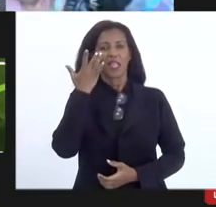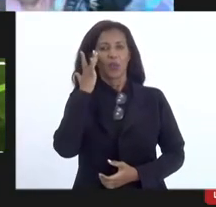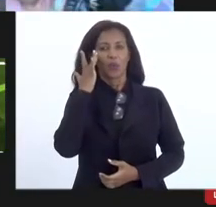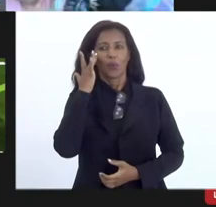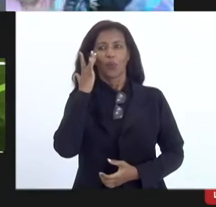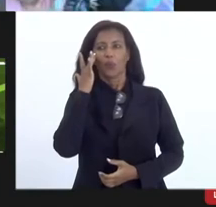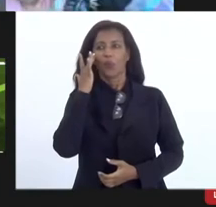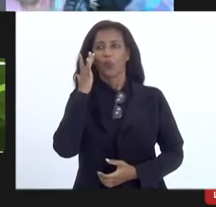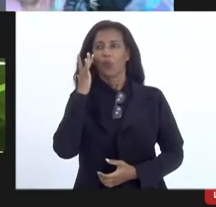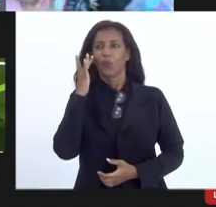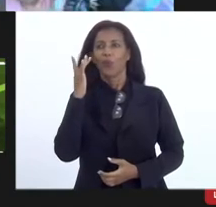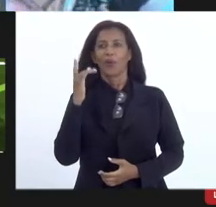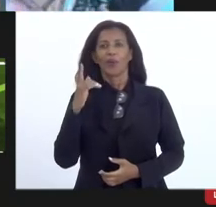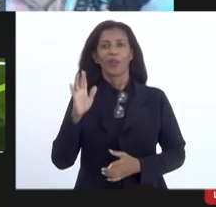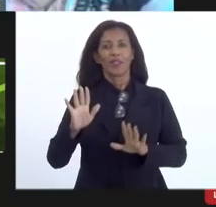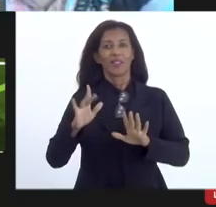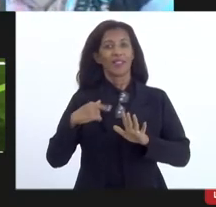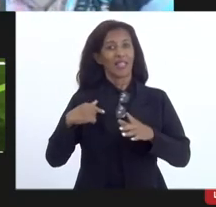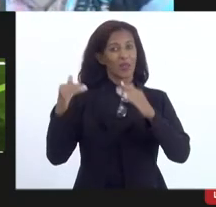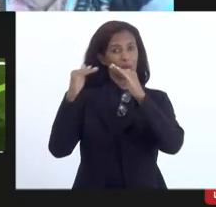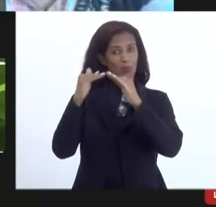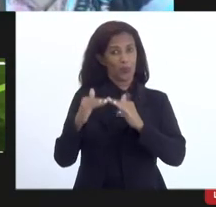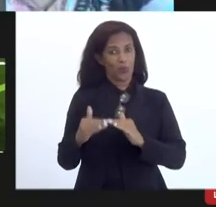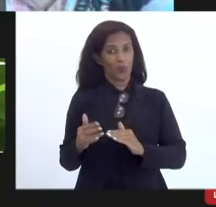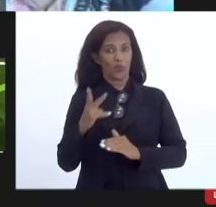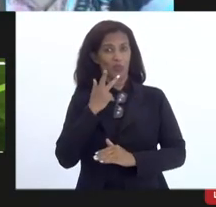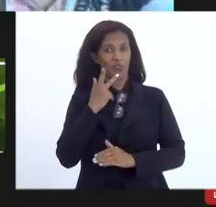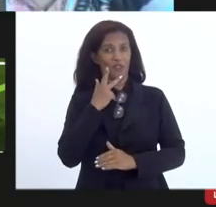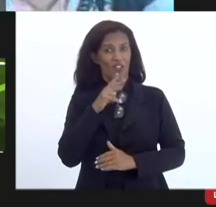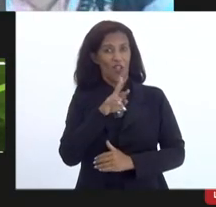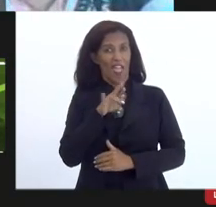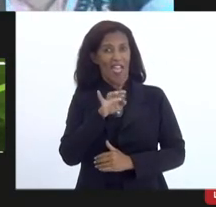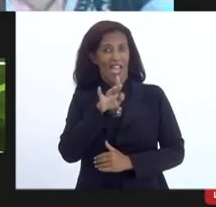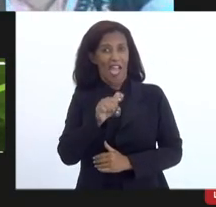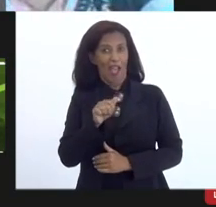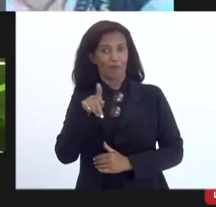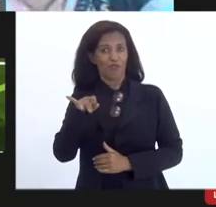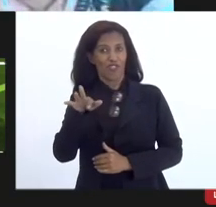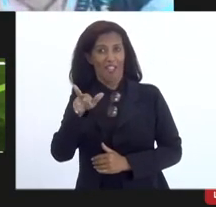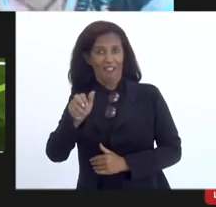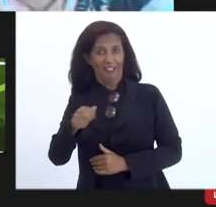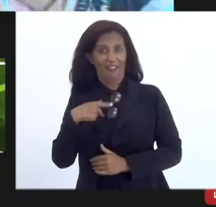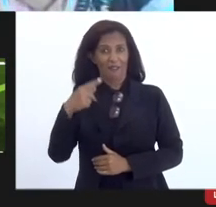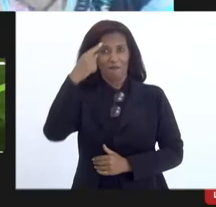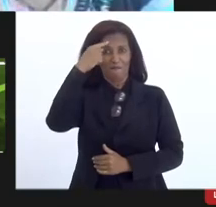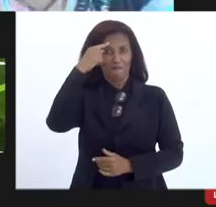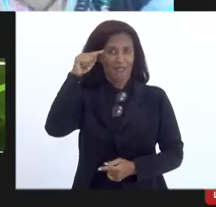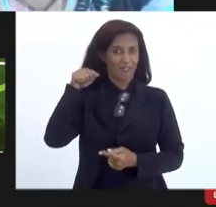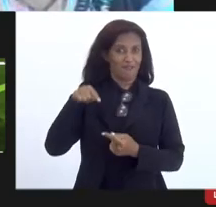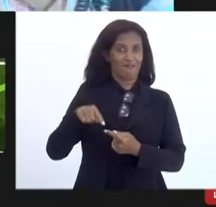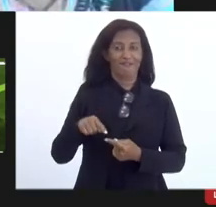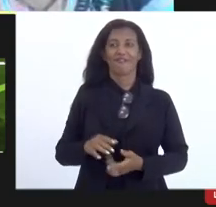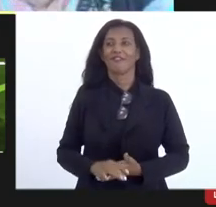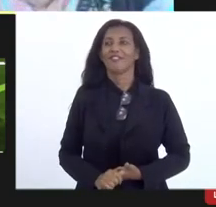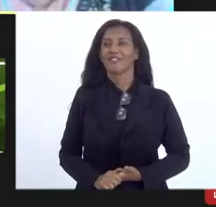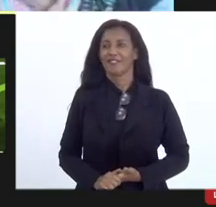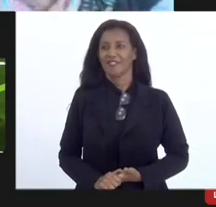discordado do que a gente falou aqui, o Paulão já disse que é rabo de arraia, bênção e cruzado. A Márcia